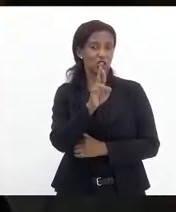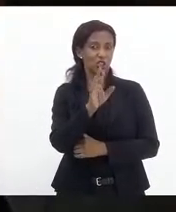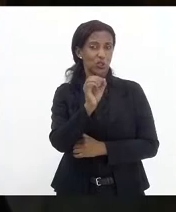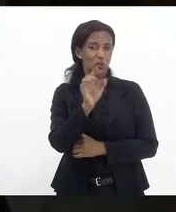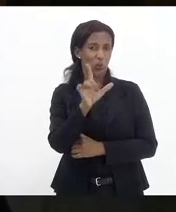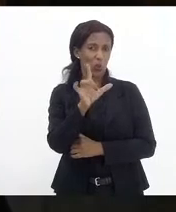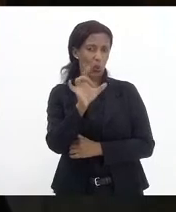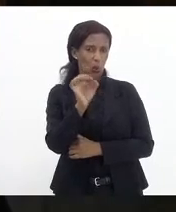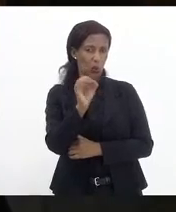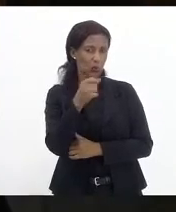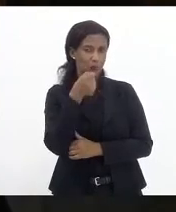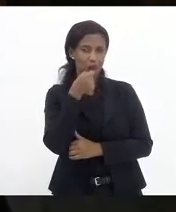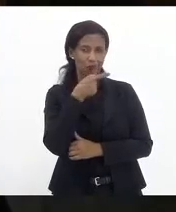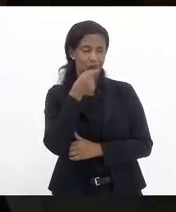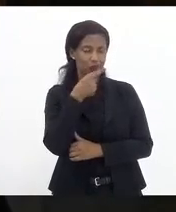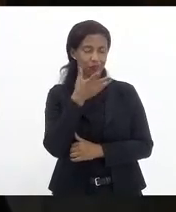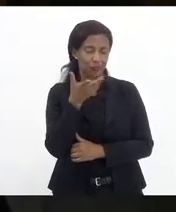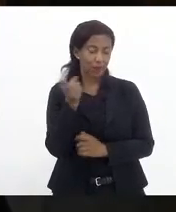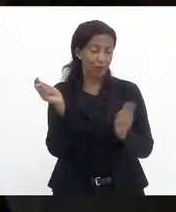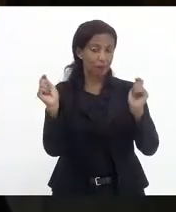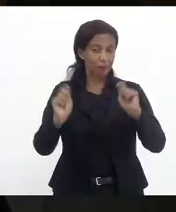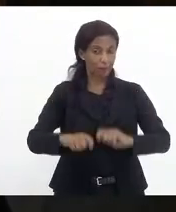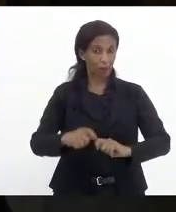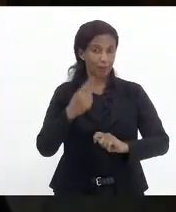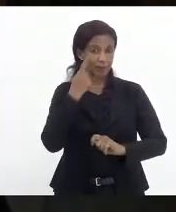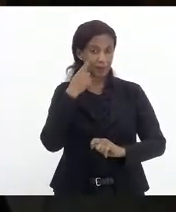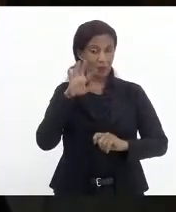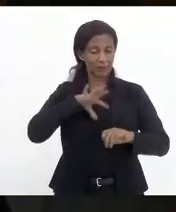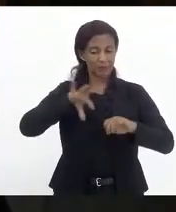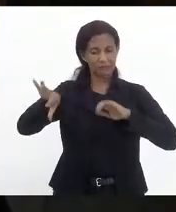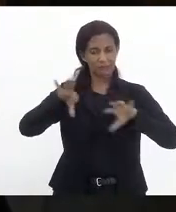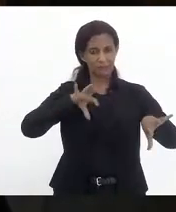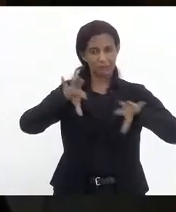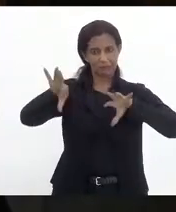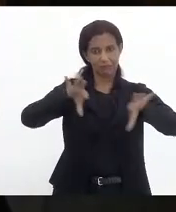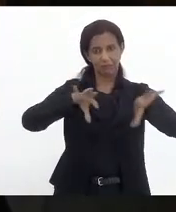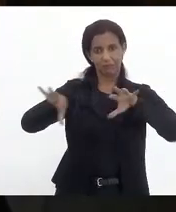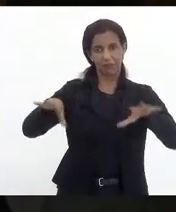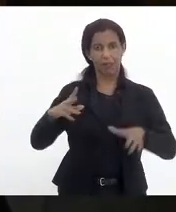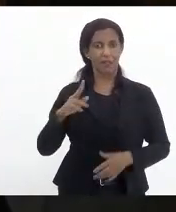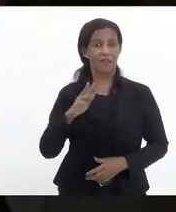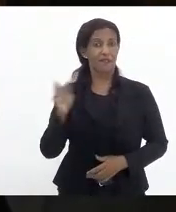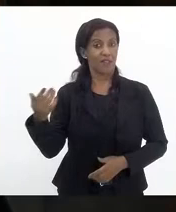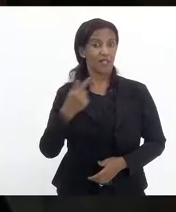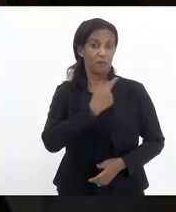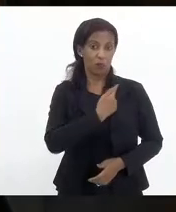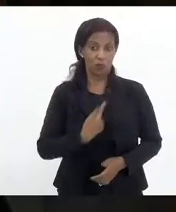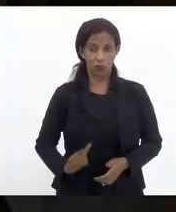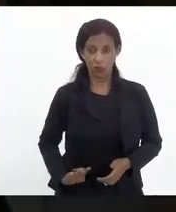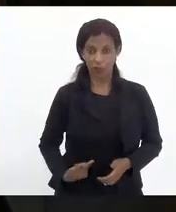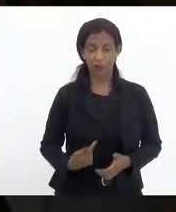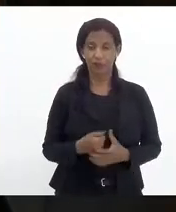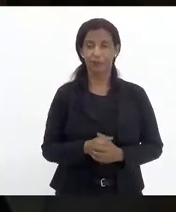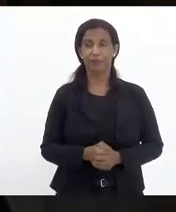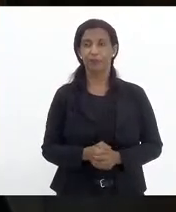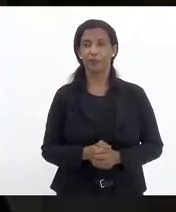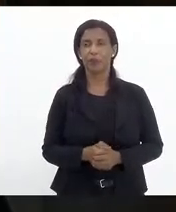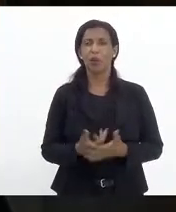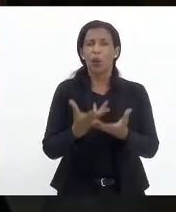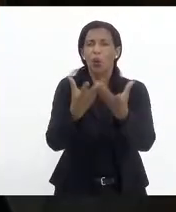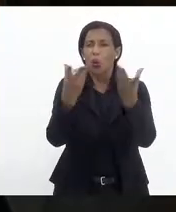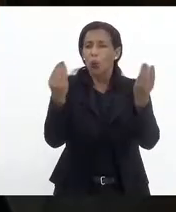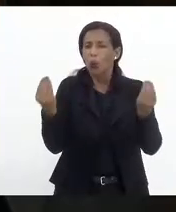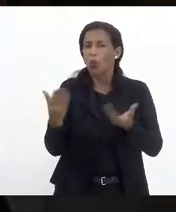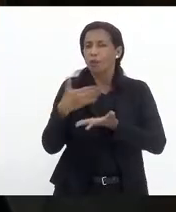possivelmente com essa divisão feita no governo, com muitos